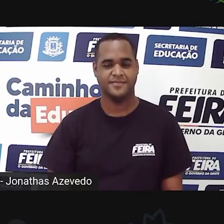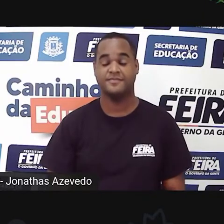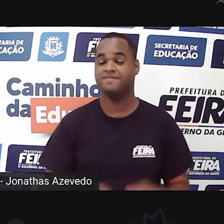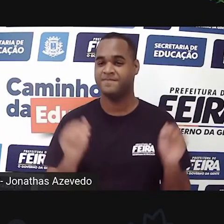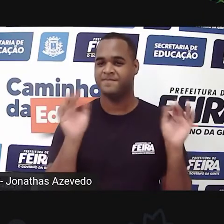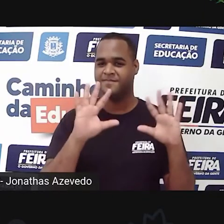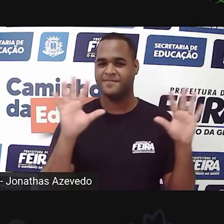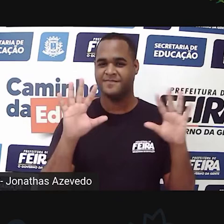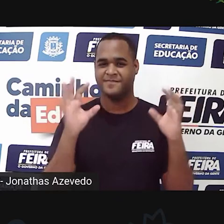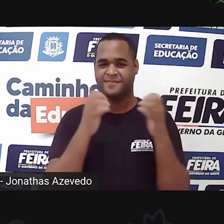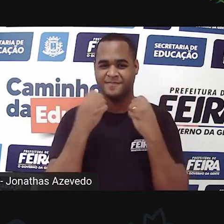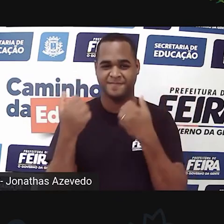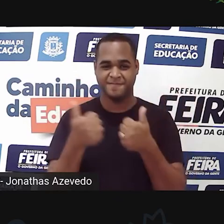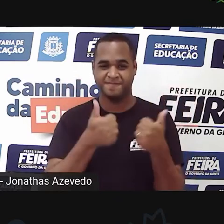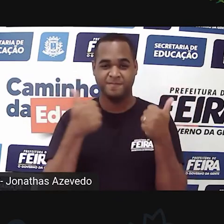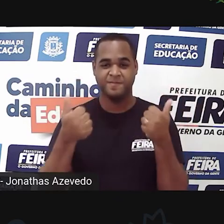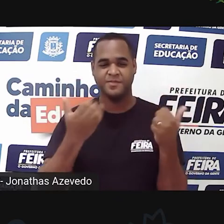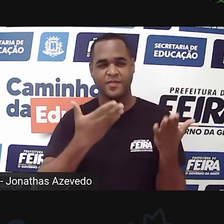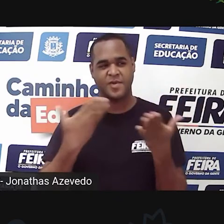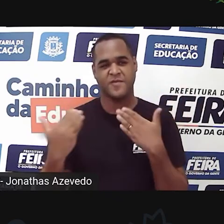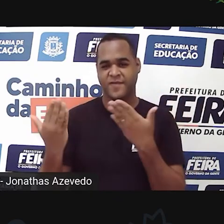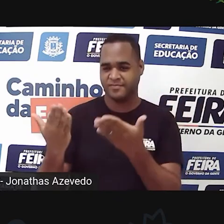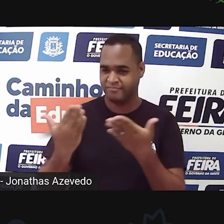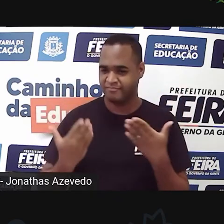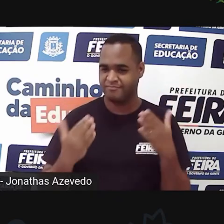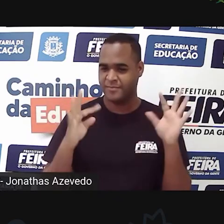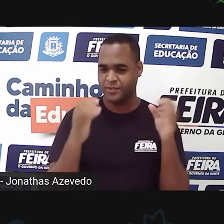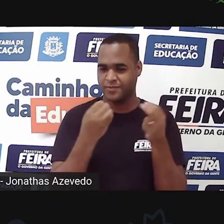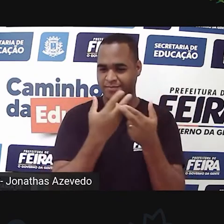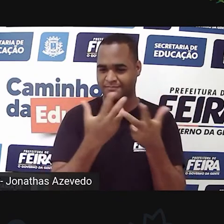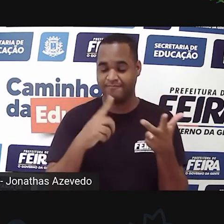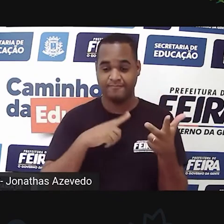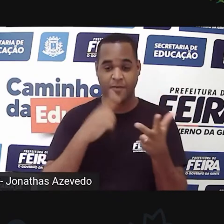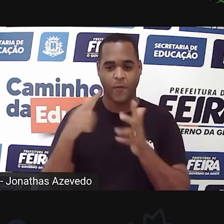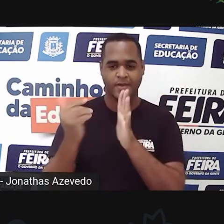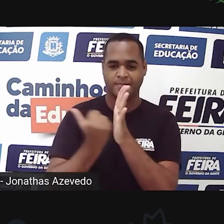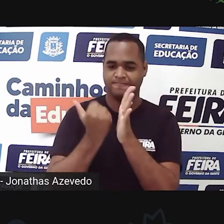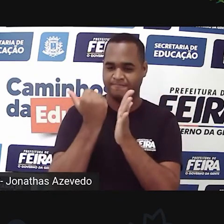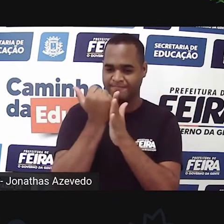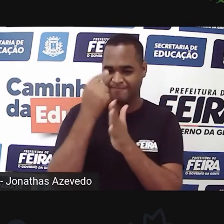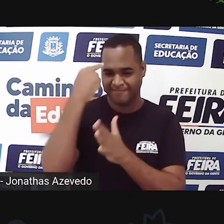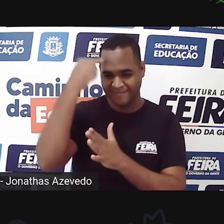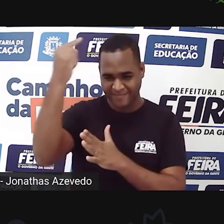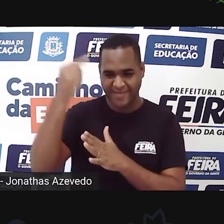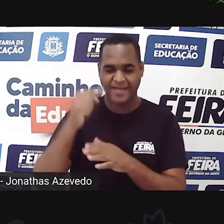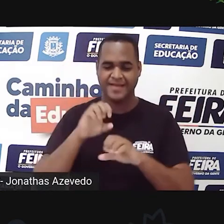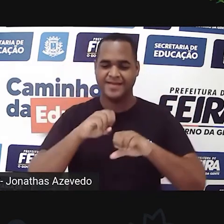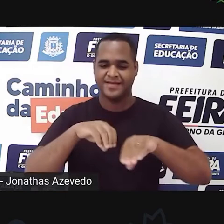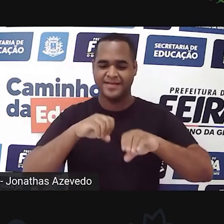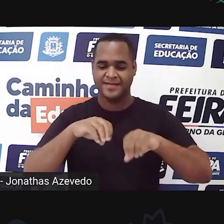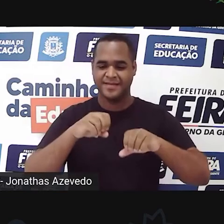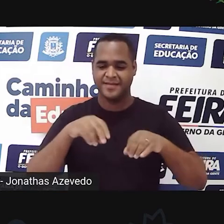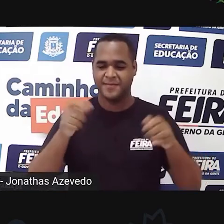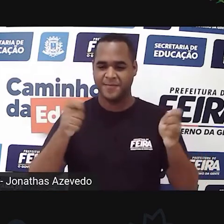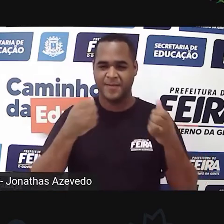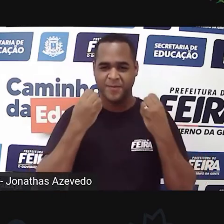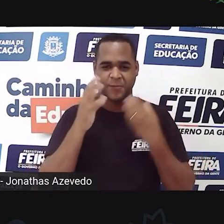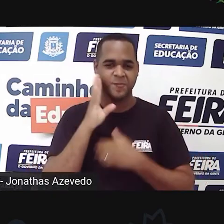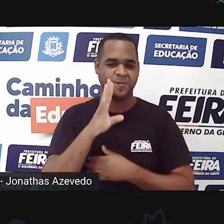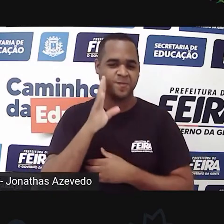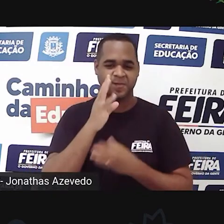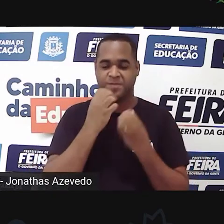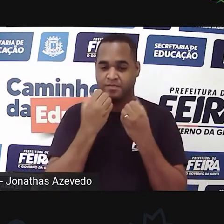Olá, sejam bem-vindos, sejam bem-vindas a mais uma de nossas aulas, olha só que bacana,